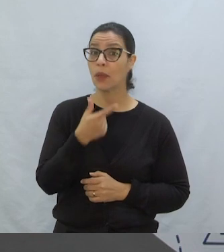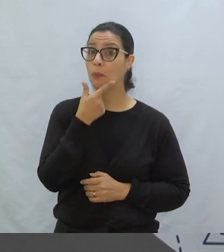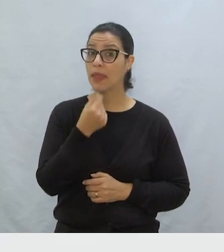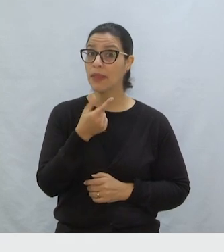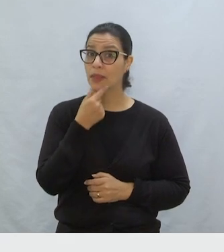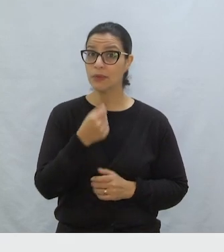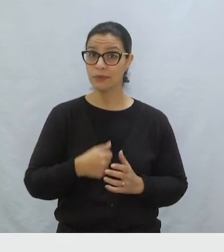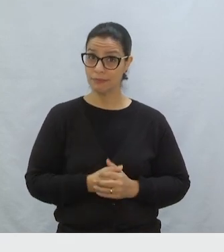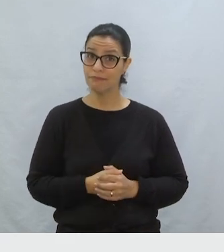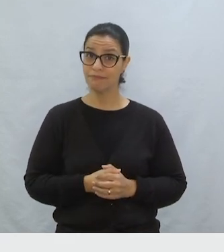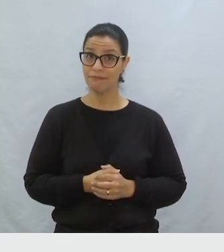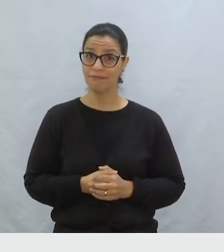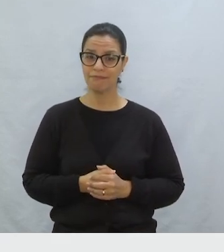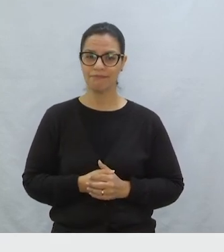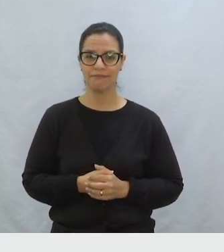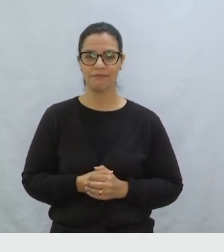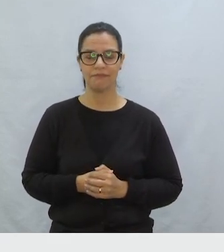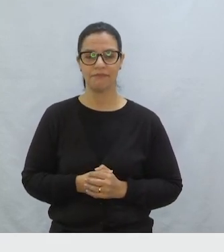Este é o menino